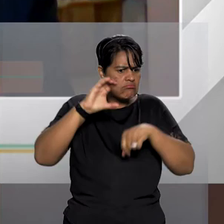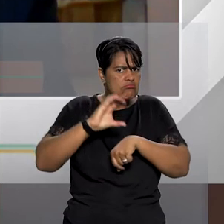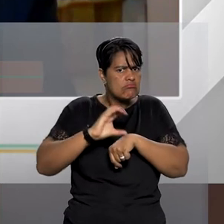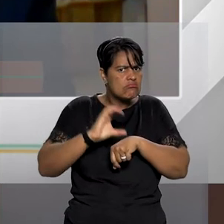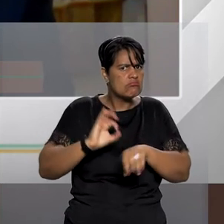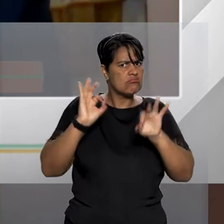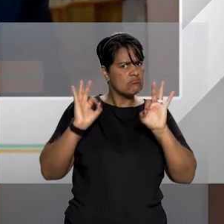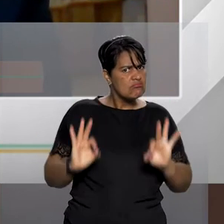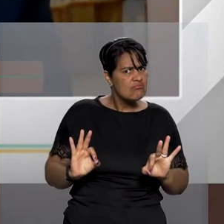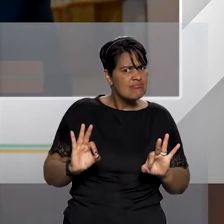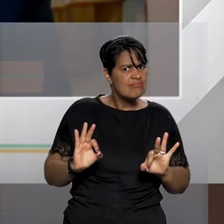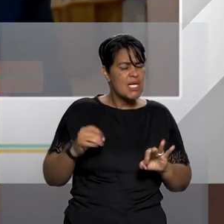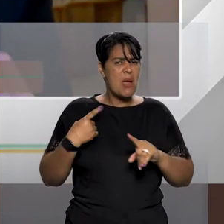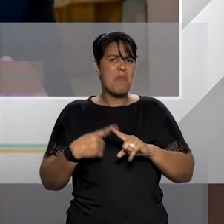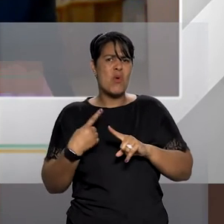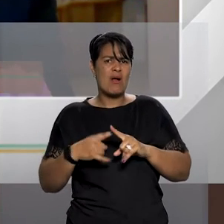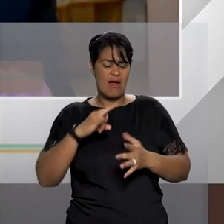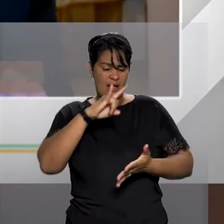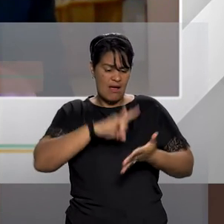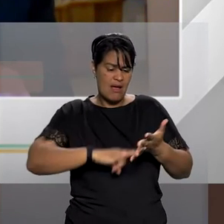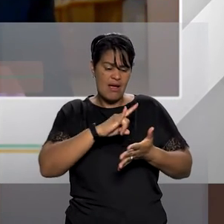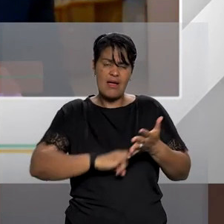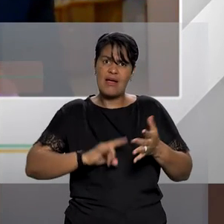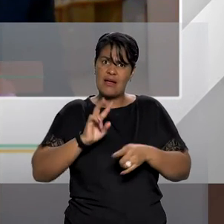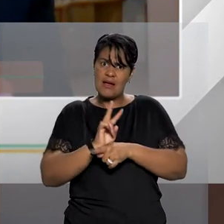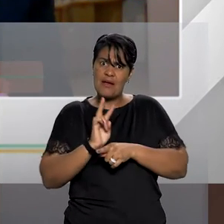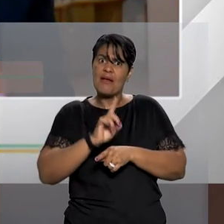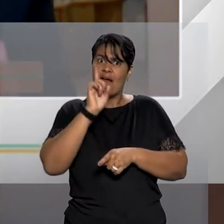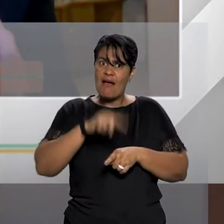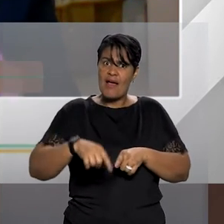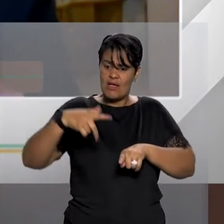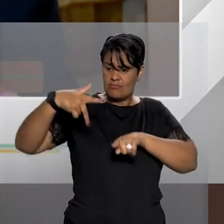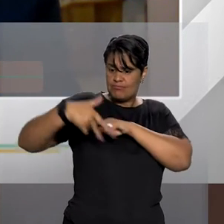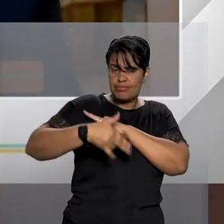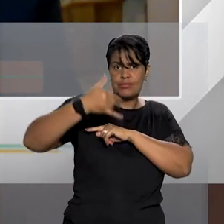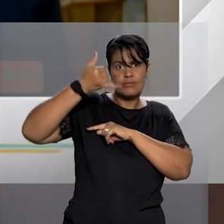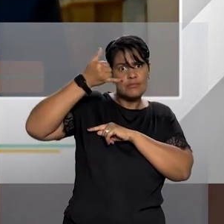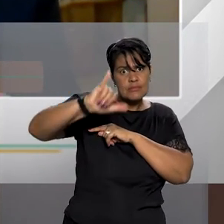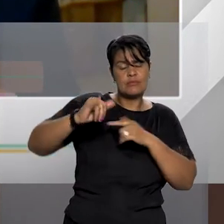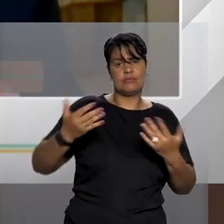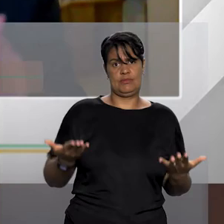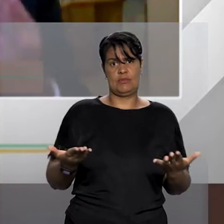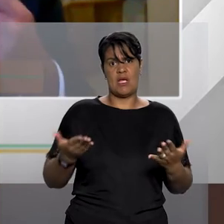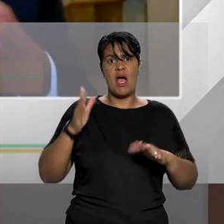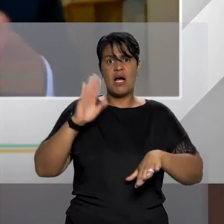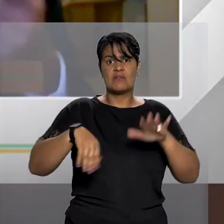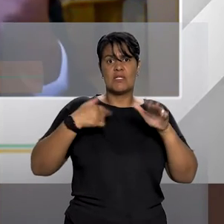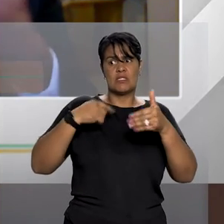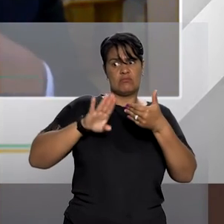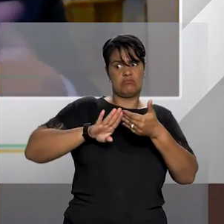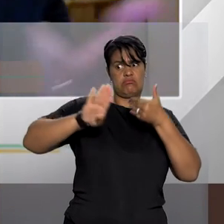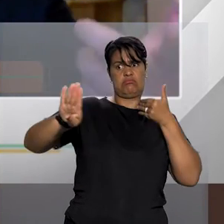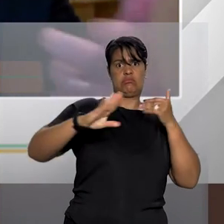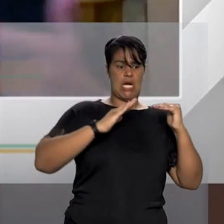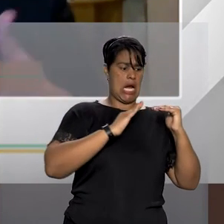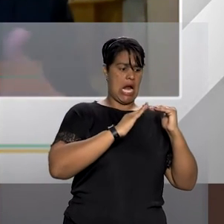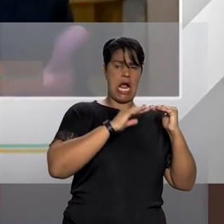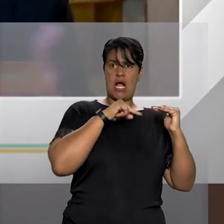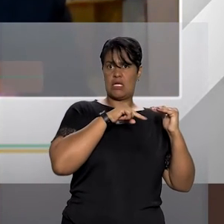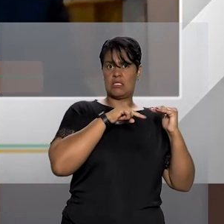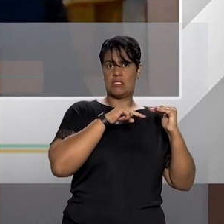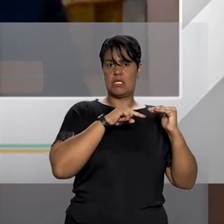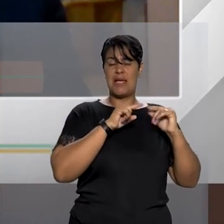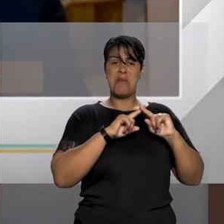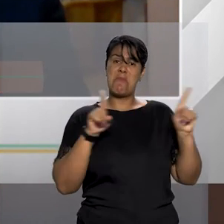as medidas protetivas de urgência são a restrição de direitos fundamentais. posso ter um afastamento do lar que no fundo é também uma violação